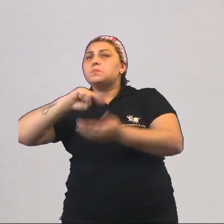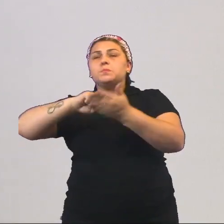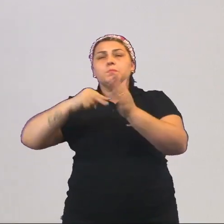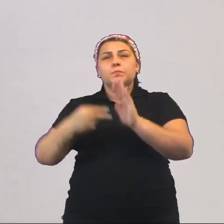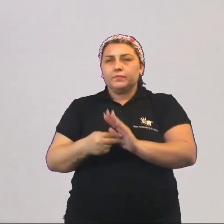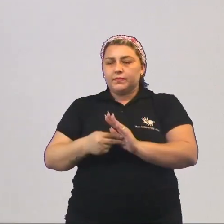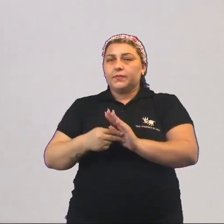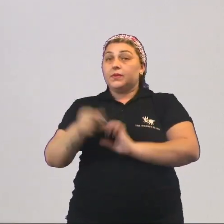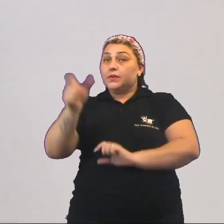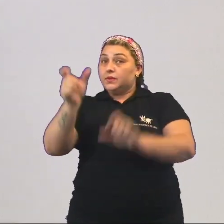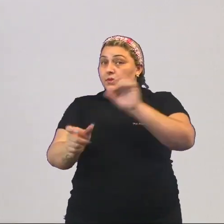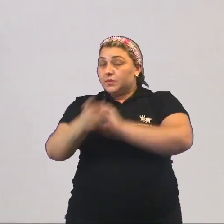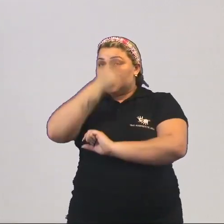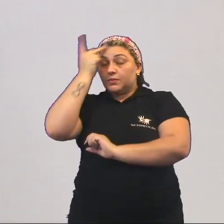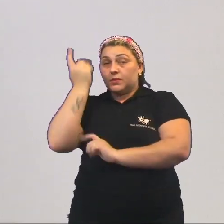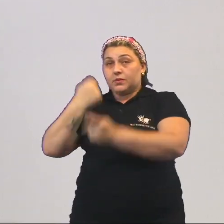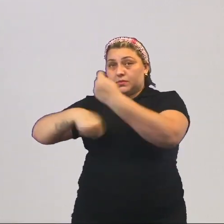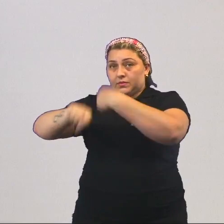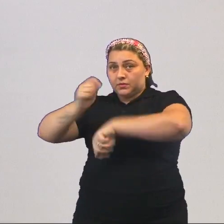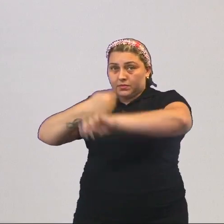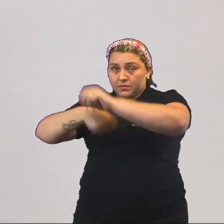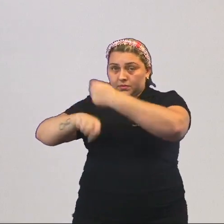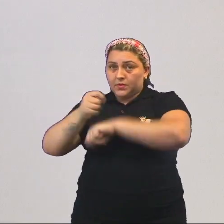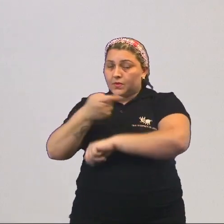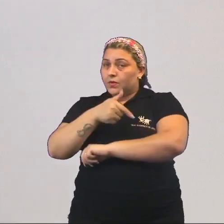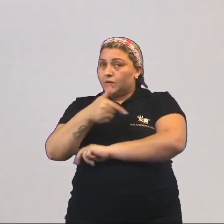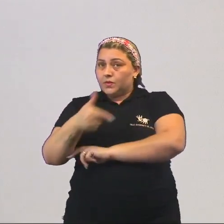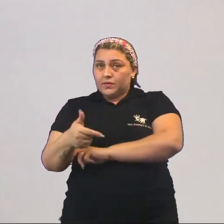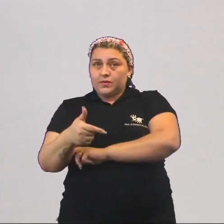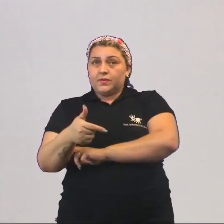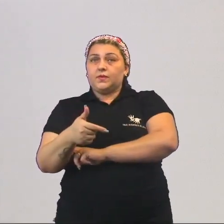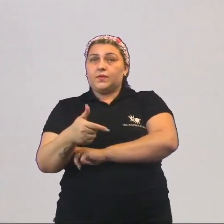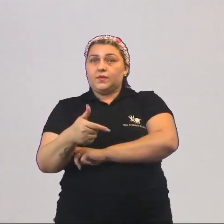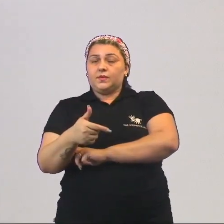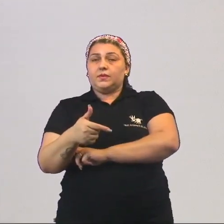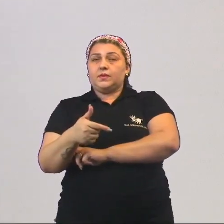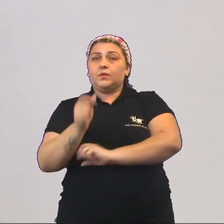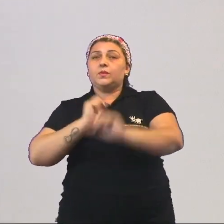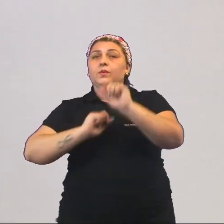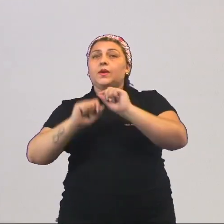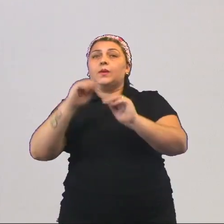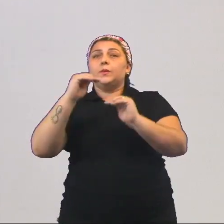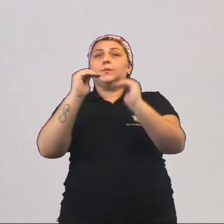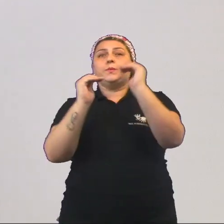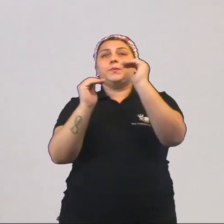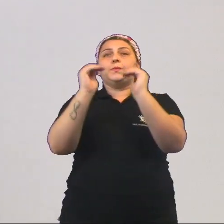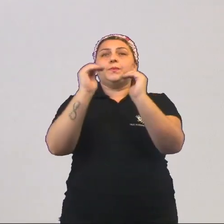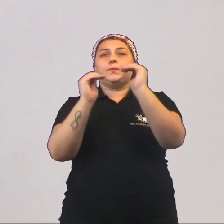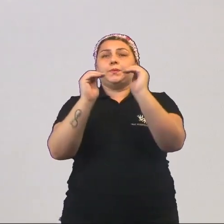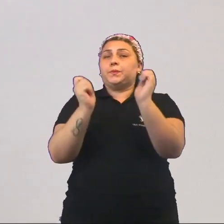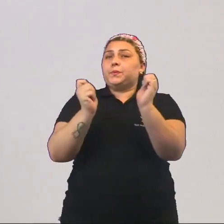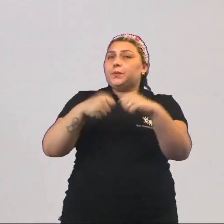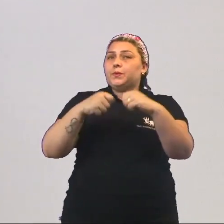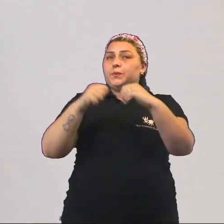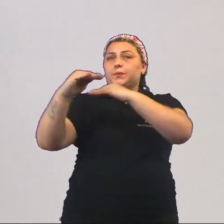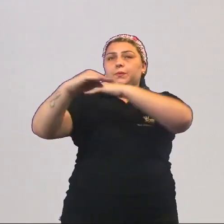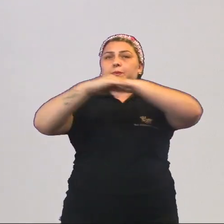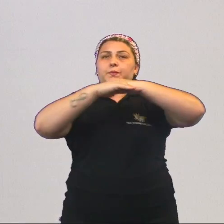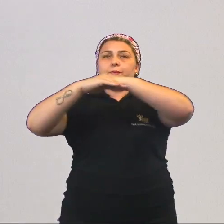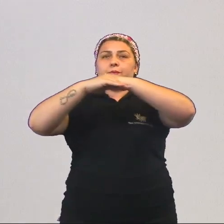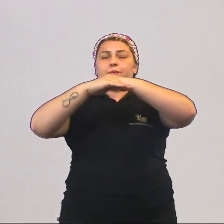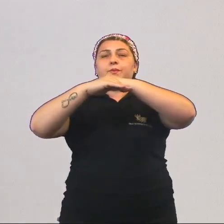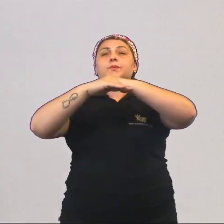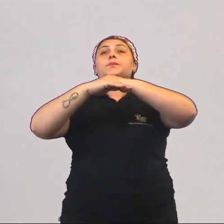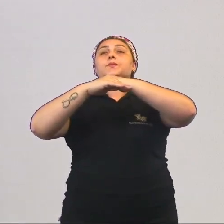o quê? Que as pessoas, economicamente, elas não estão equiparadas, elas não estão em condições de igualdade.